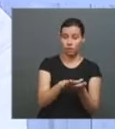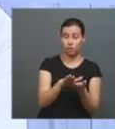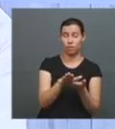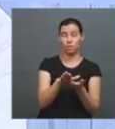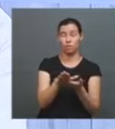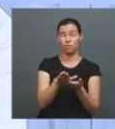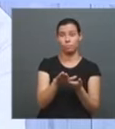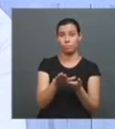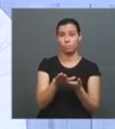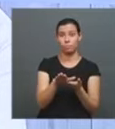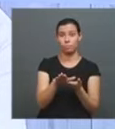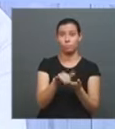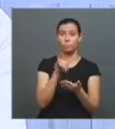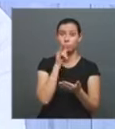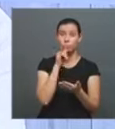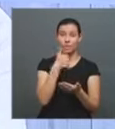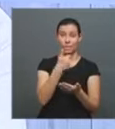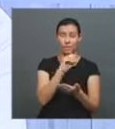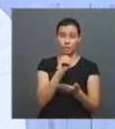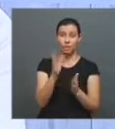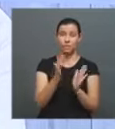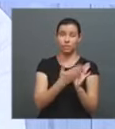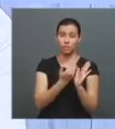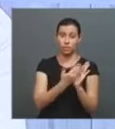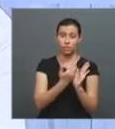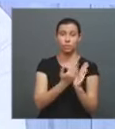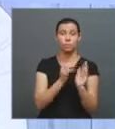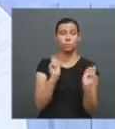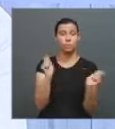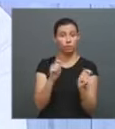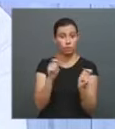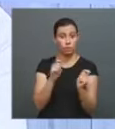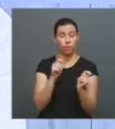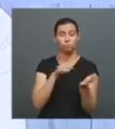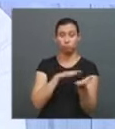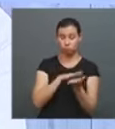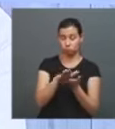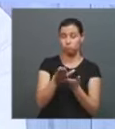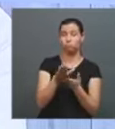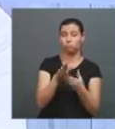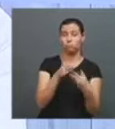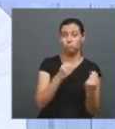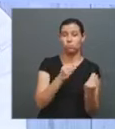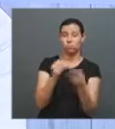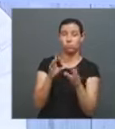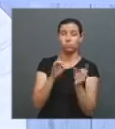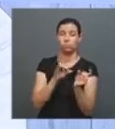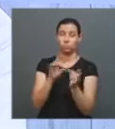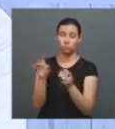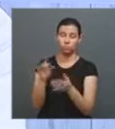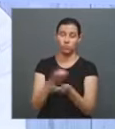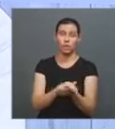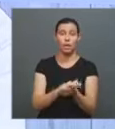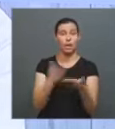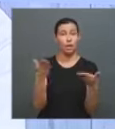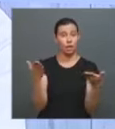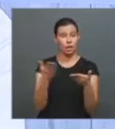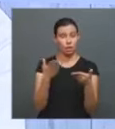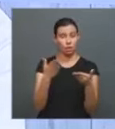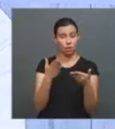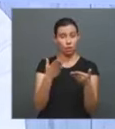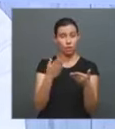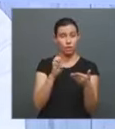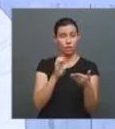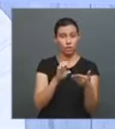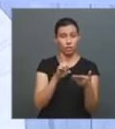sei lá, vendemos 10 livros, vamos lá, imprimimos 10 livros. A tendência de todas as editoras é não ter mais estoque. Estoque